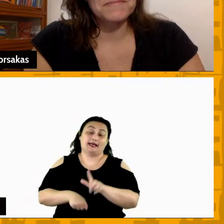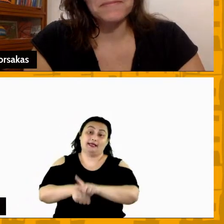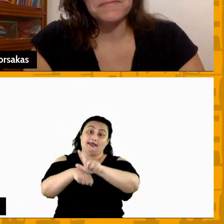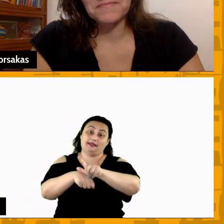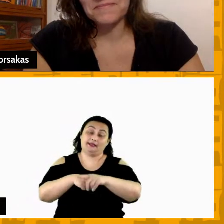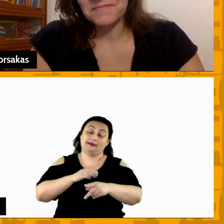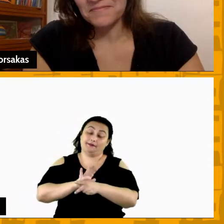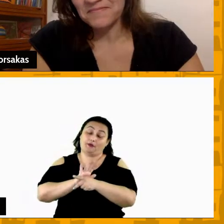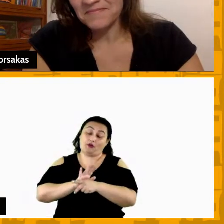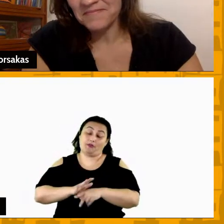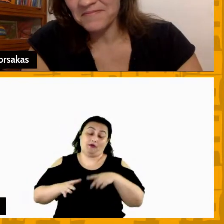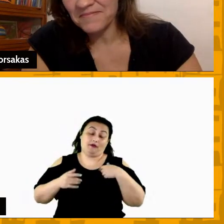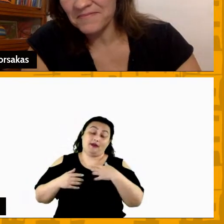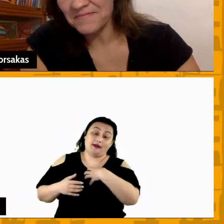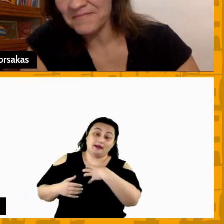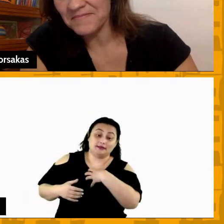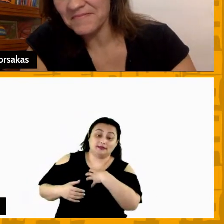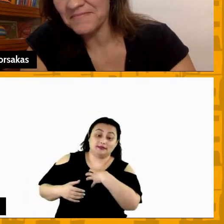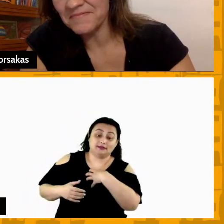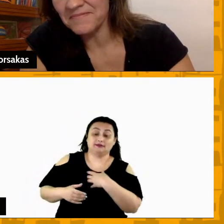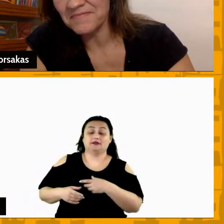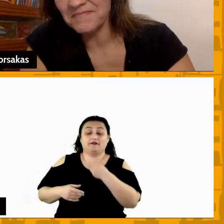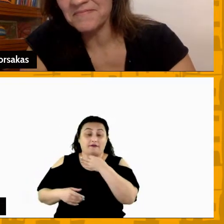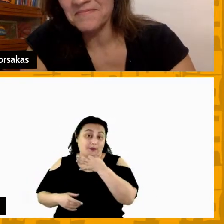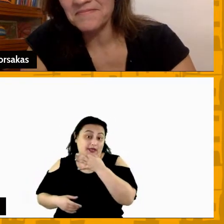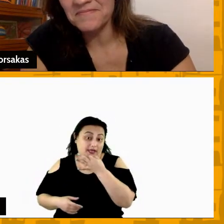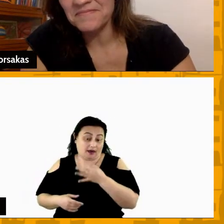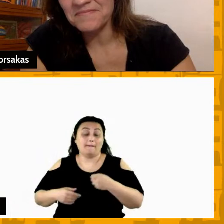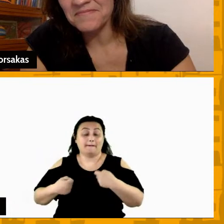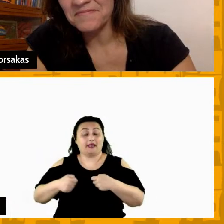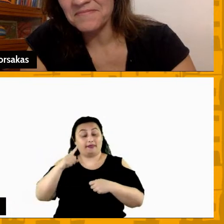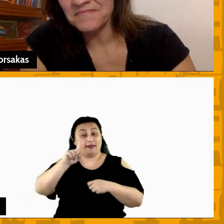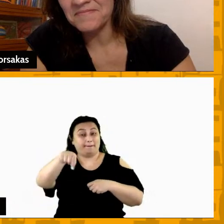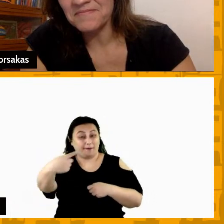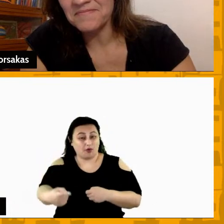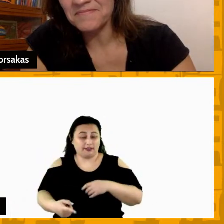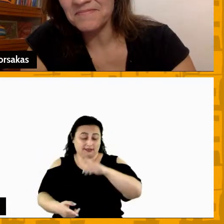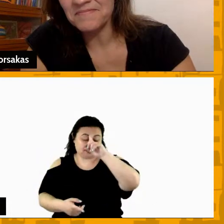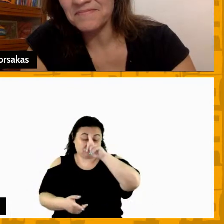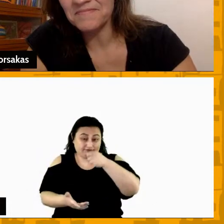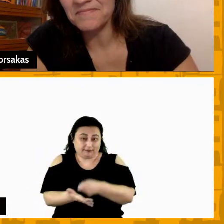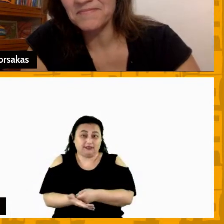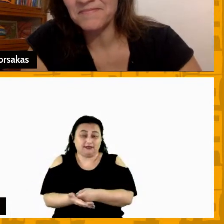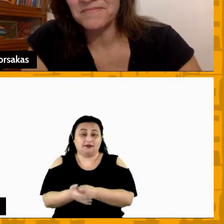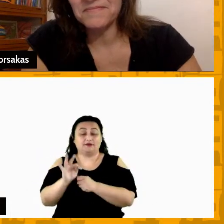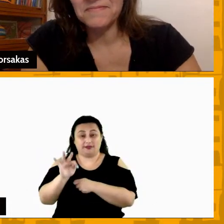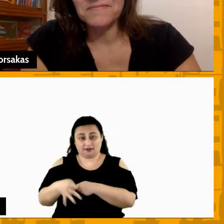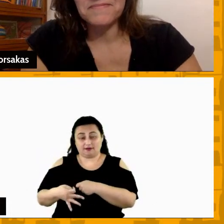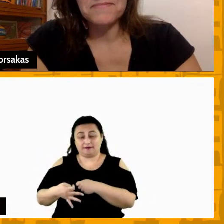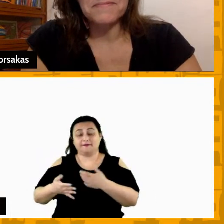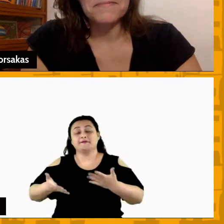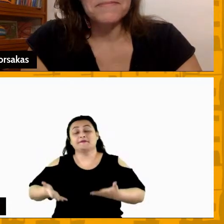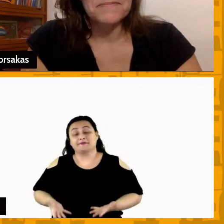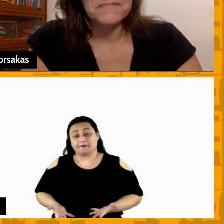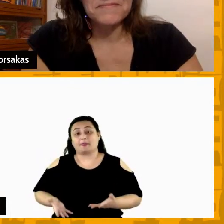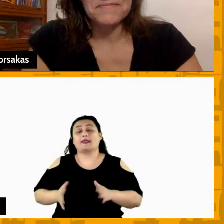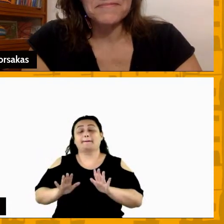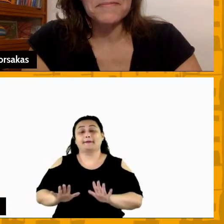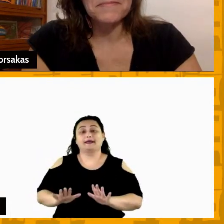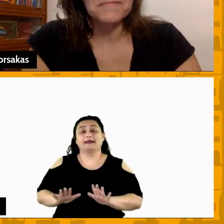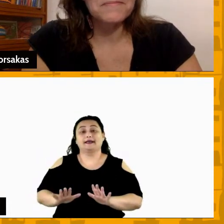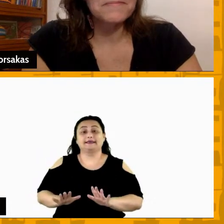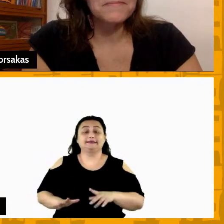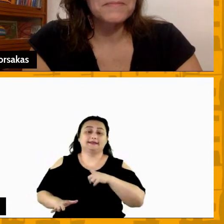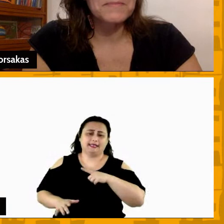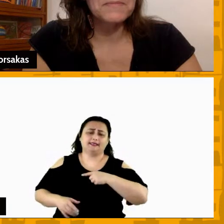de deixar que você transmita toda a sua opinião para ele tomar a decisão final isso eu acho que é importante mas tem